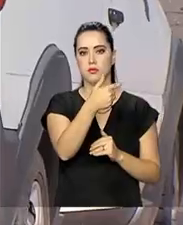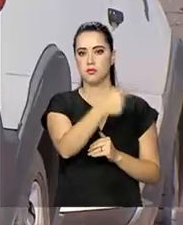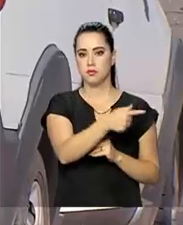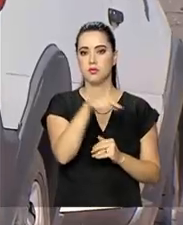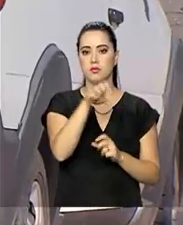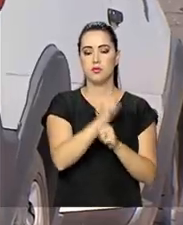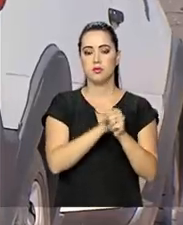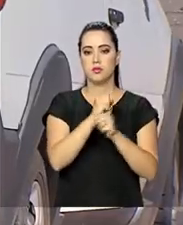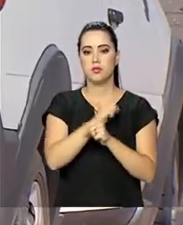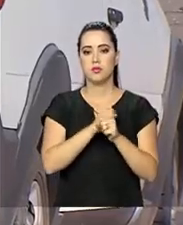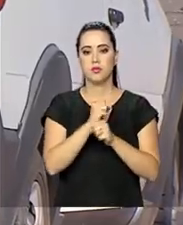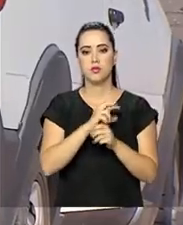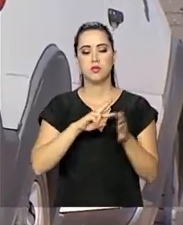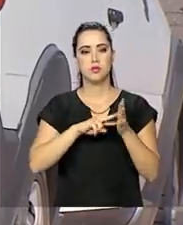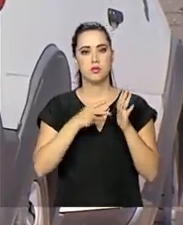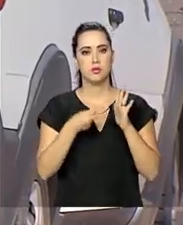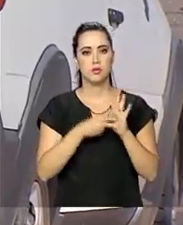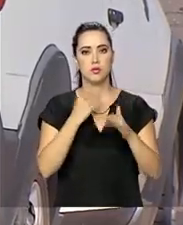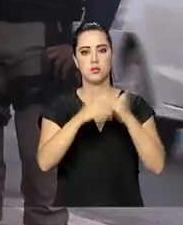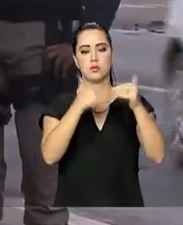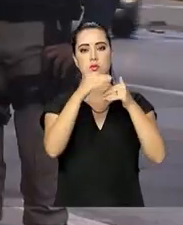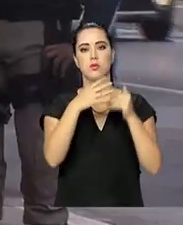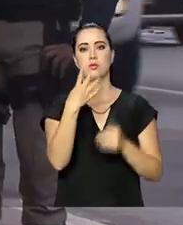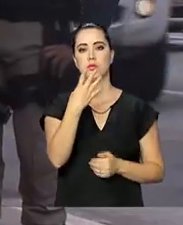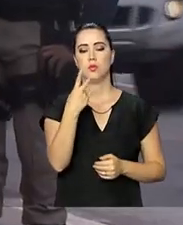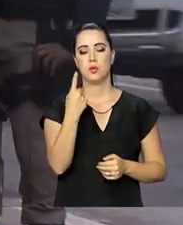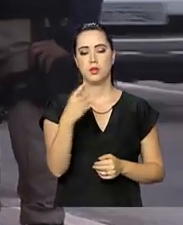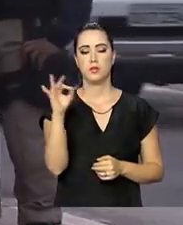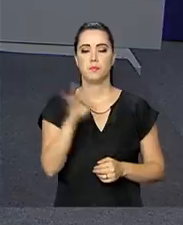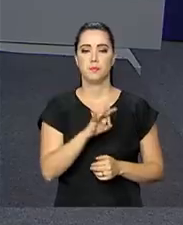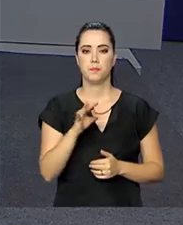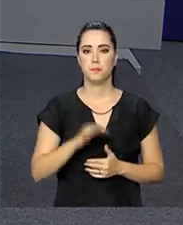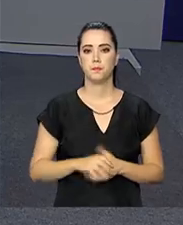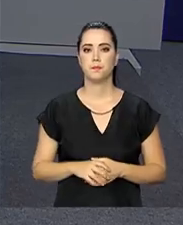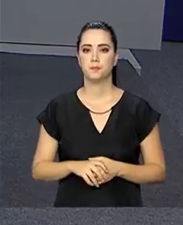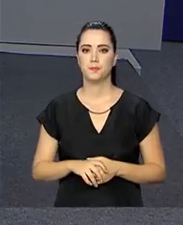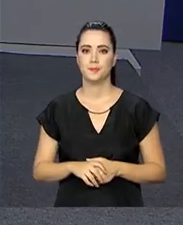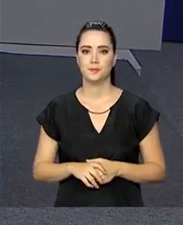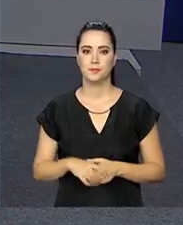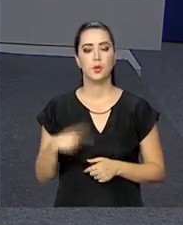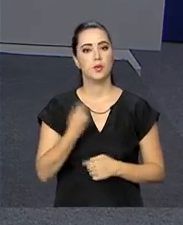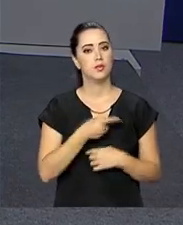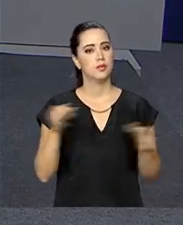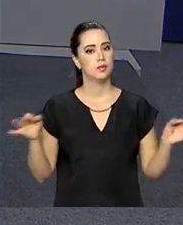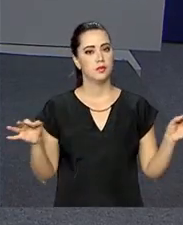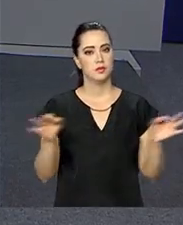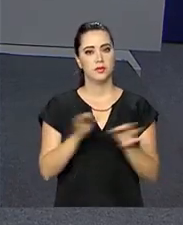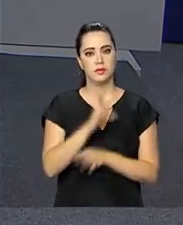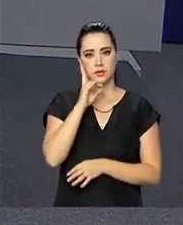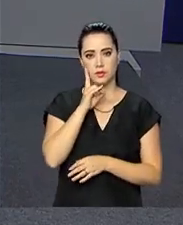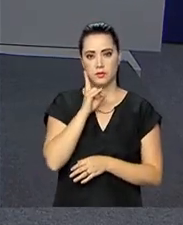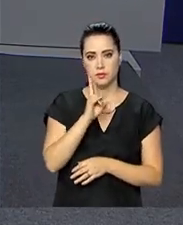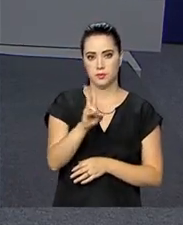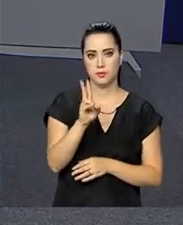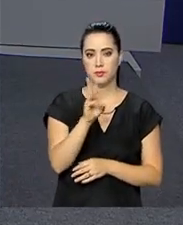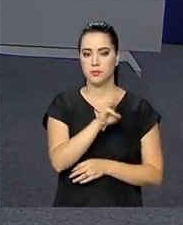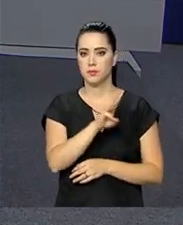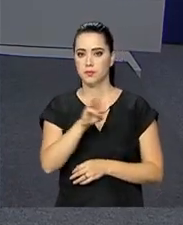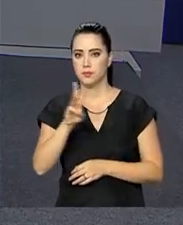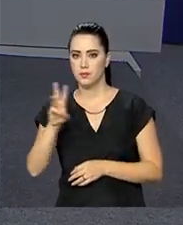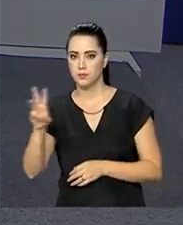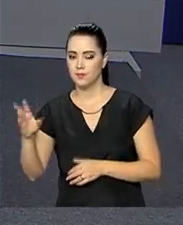neste ano, o que representa um aumento de 41%. Nós ficamos por aqui. Você acompanha a nossa